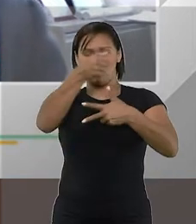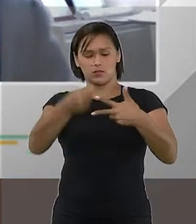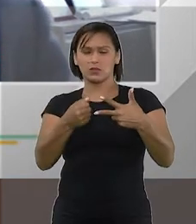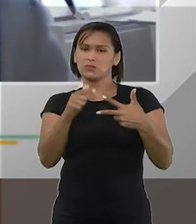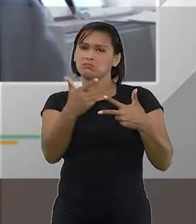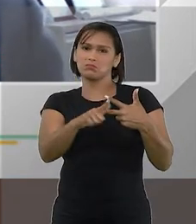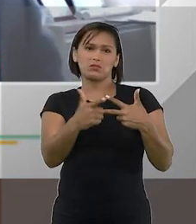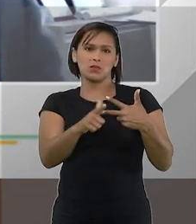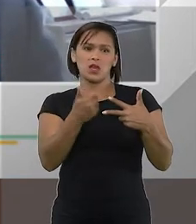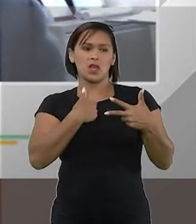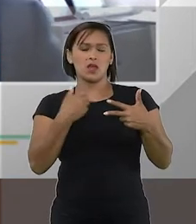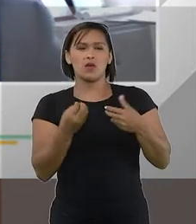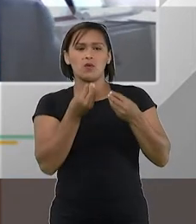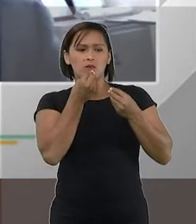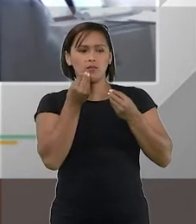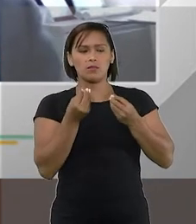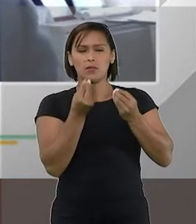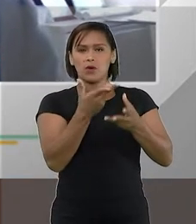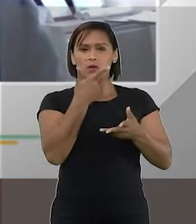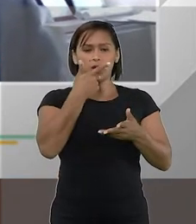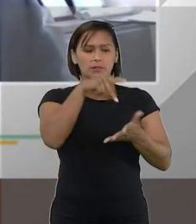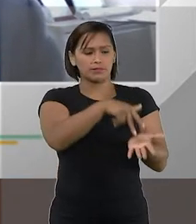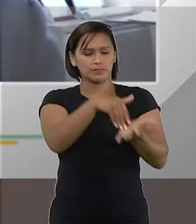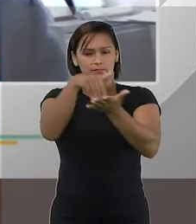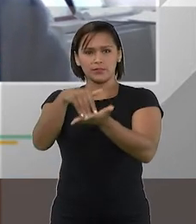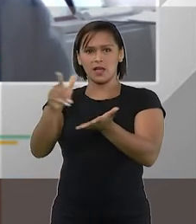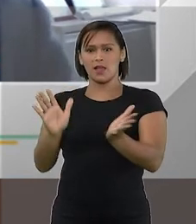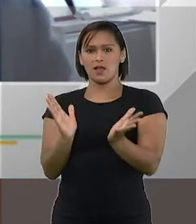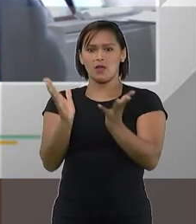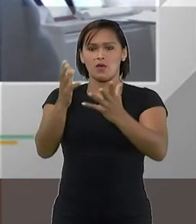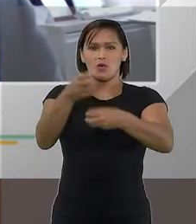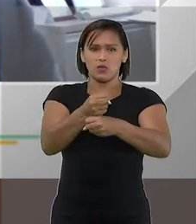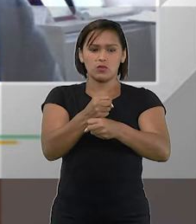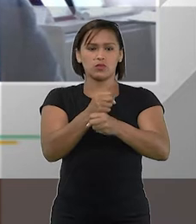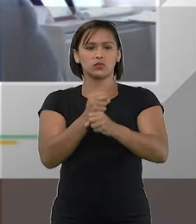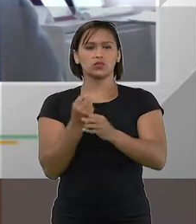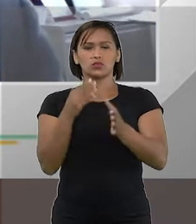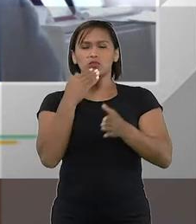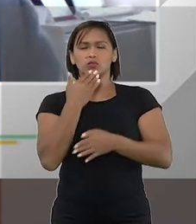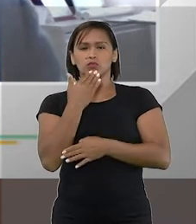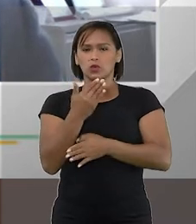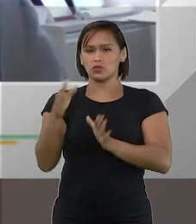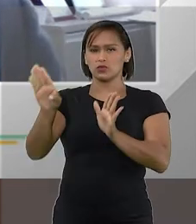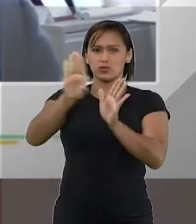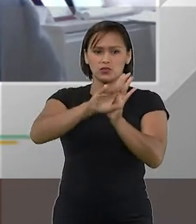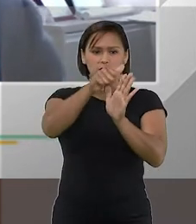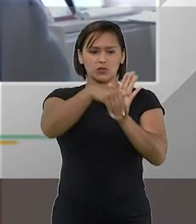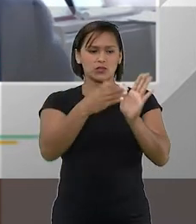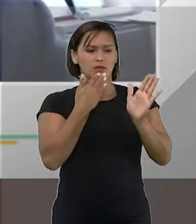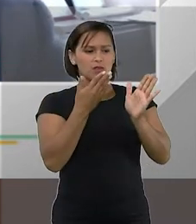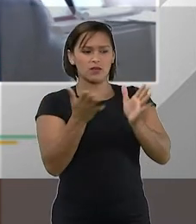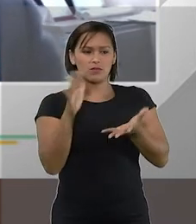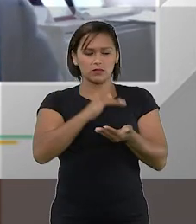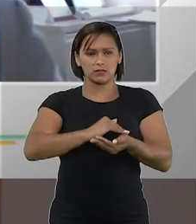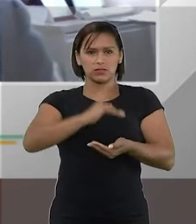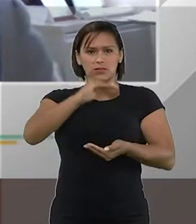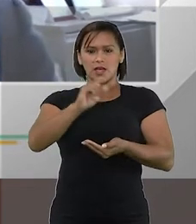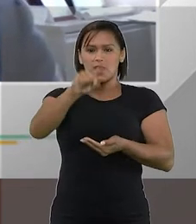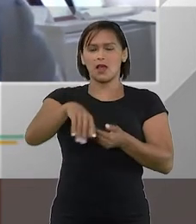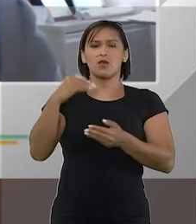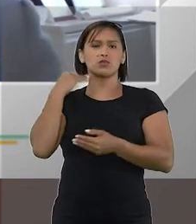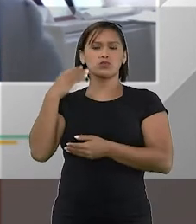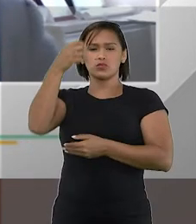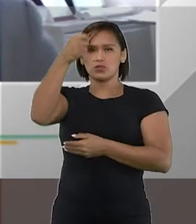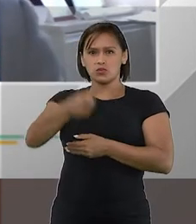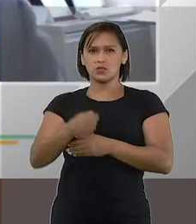judiciário não teria abraço suficiente para abraçar todas as demandas que seriam ali endereçadas